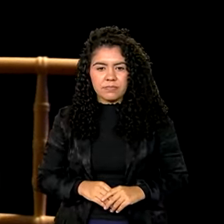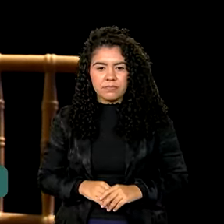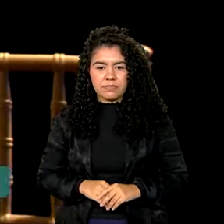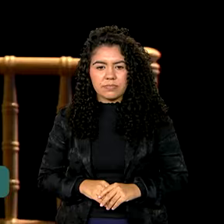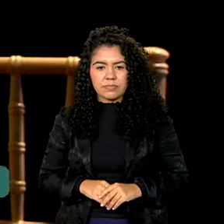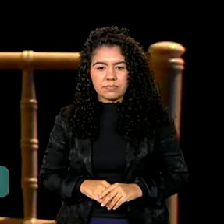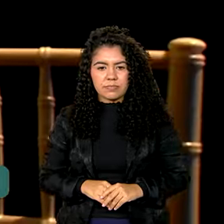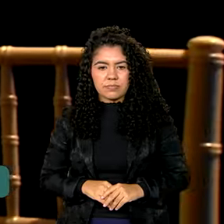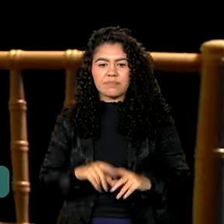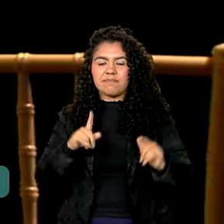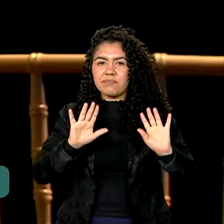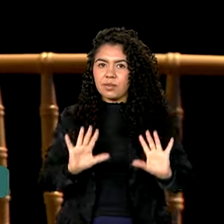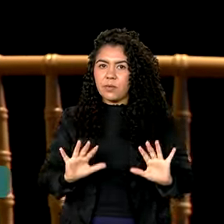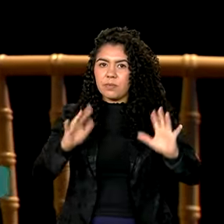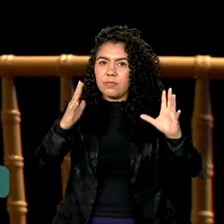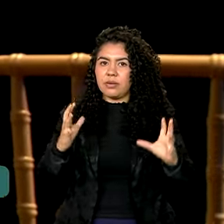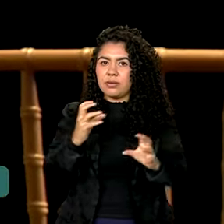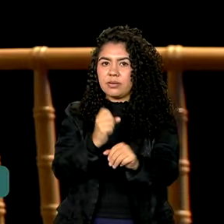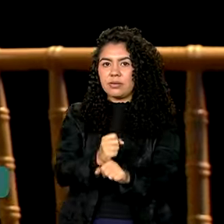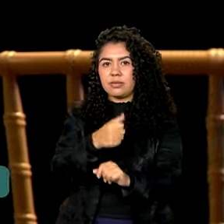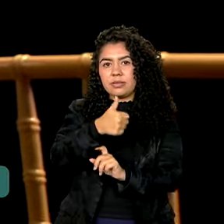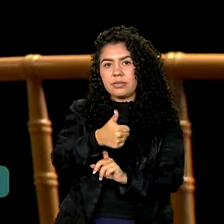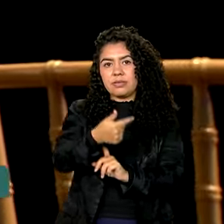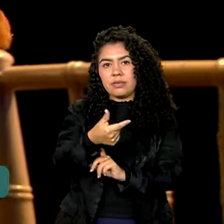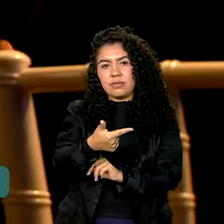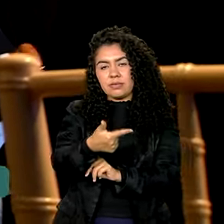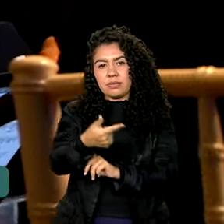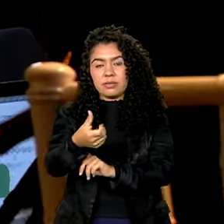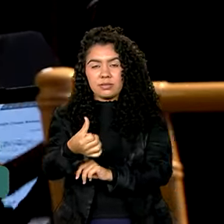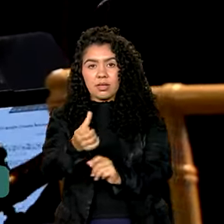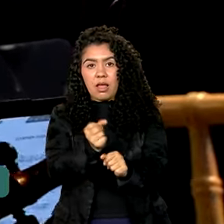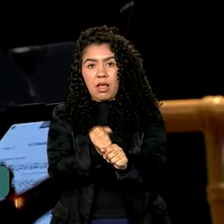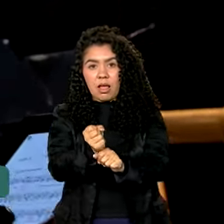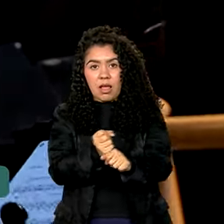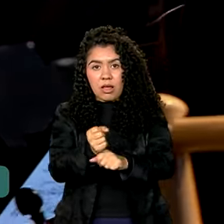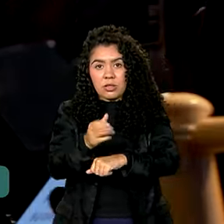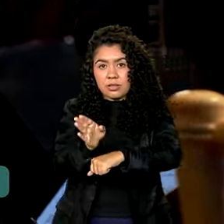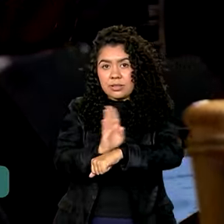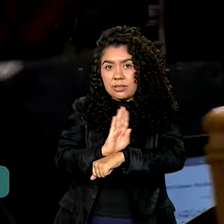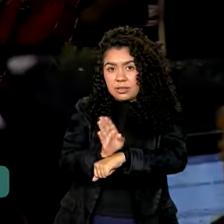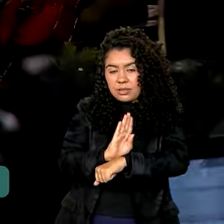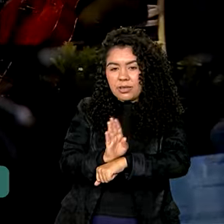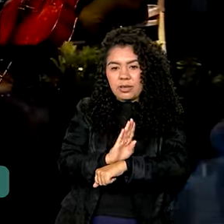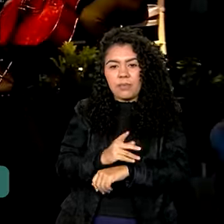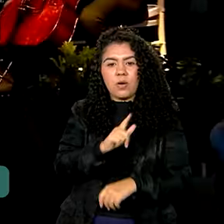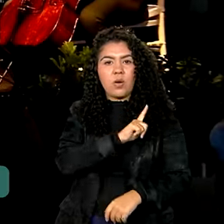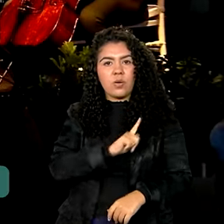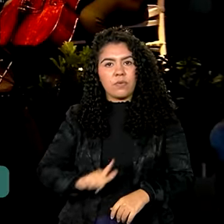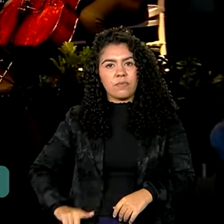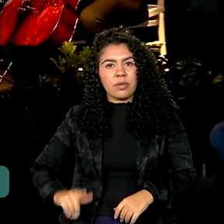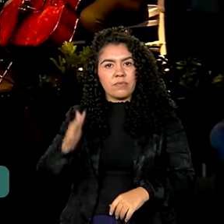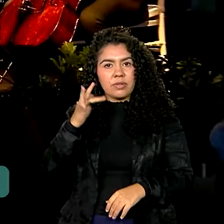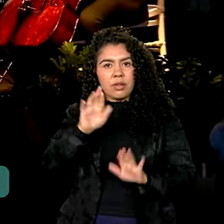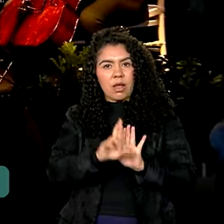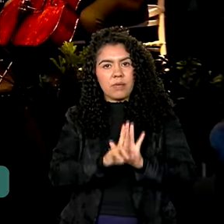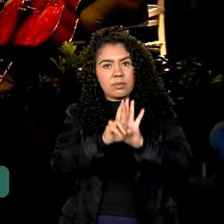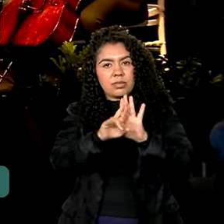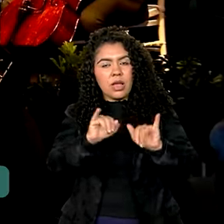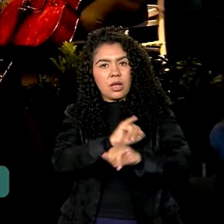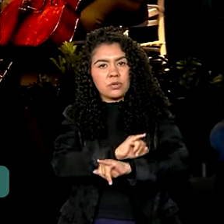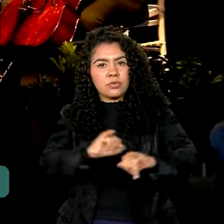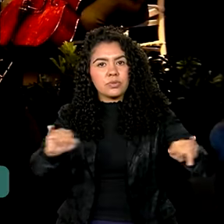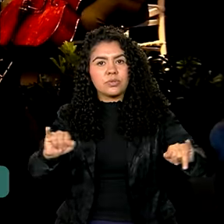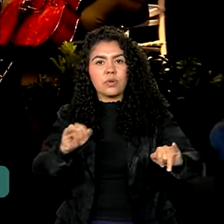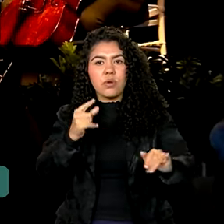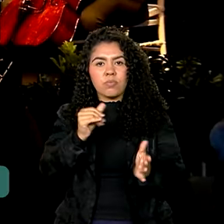Ao comemorar os 126 anos do cinema nacional, o governo federal anunciou investimentos recordes que chegam a 1